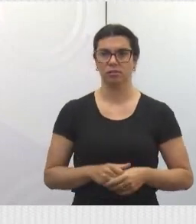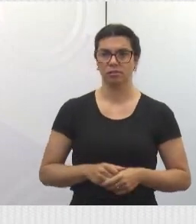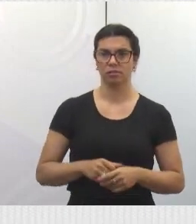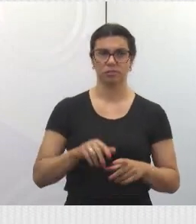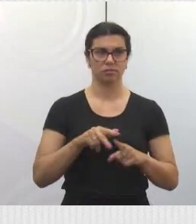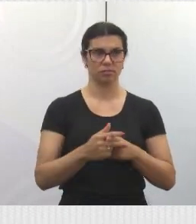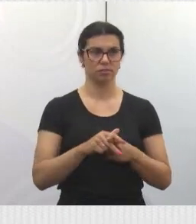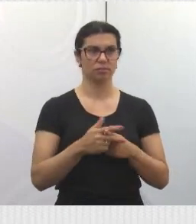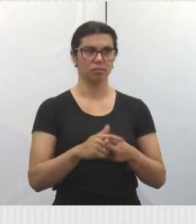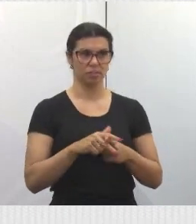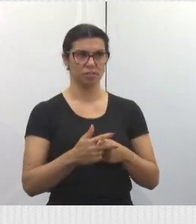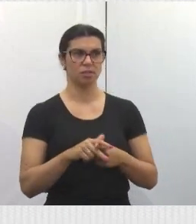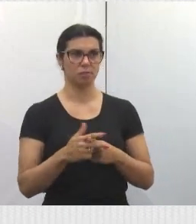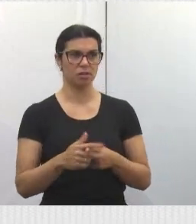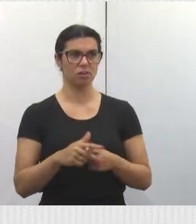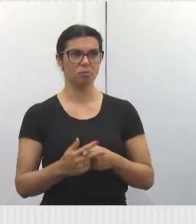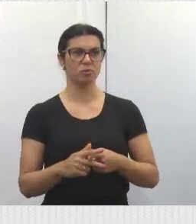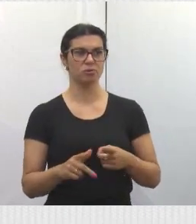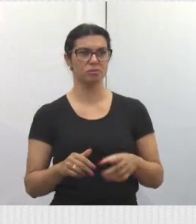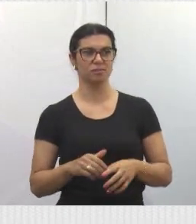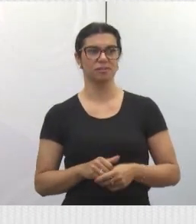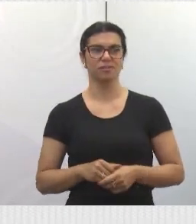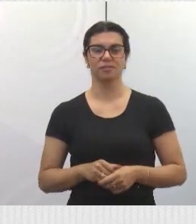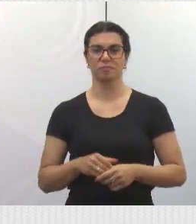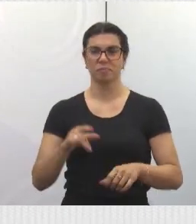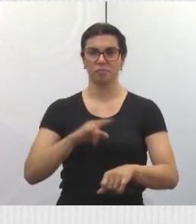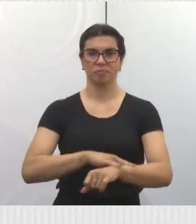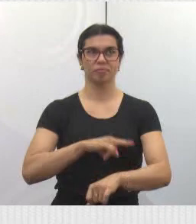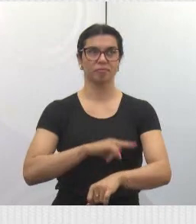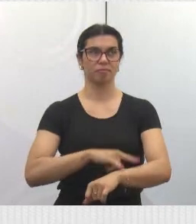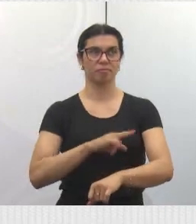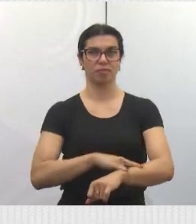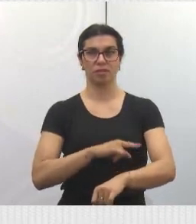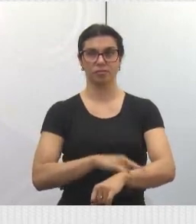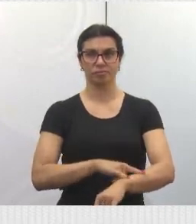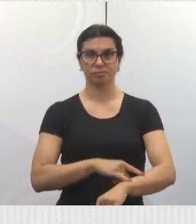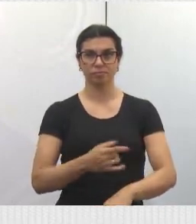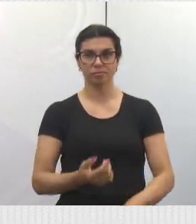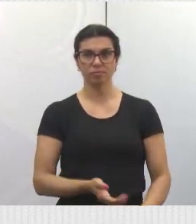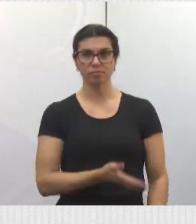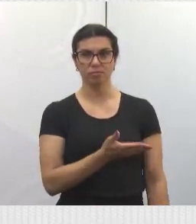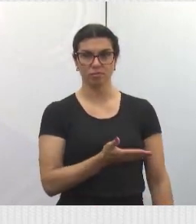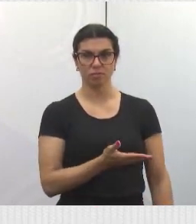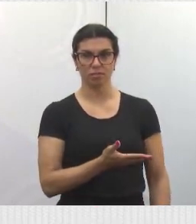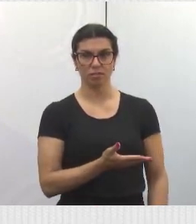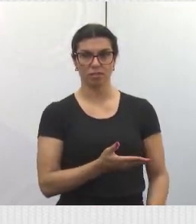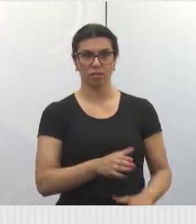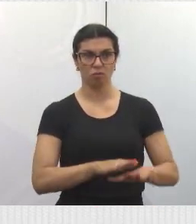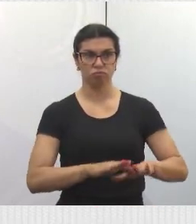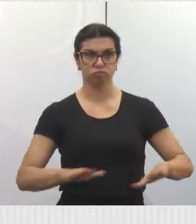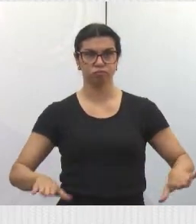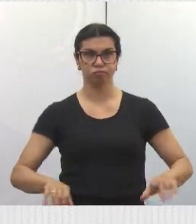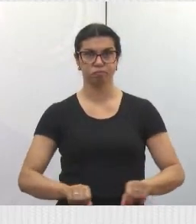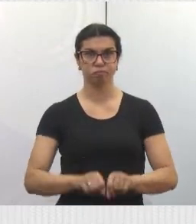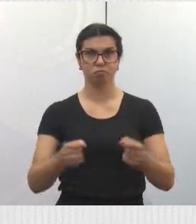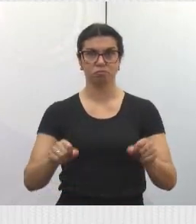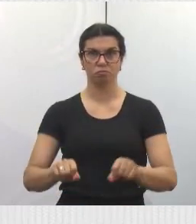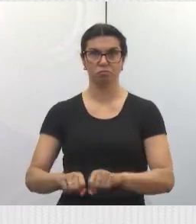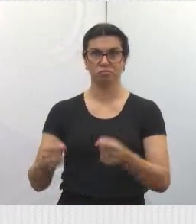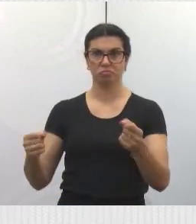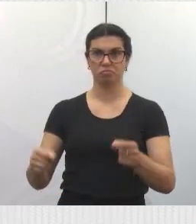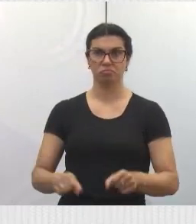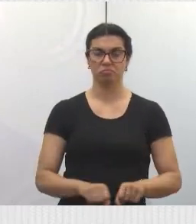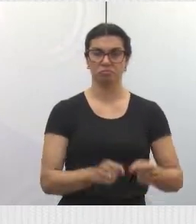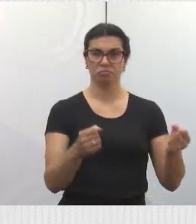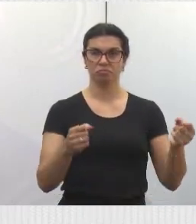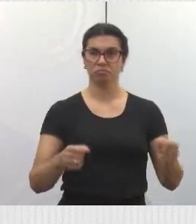ano. Banheiro feminino interditado. Olha para você ver a situação do piso aqui, da parte superior aqui do